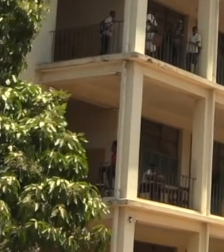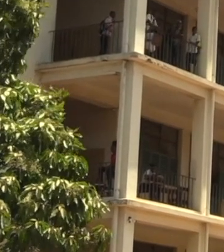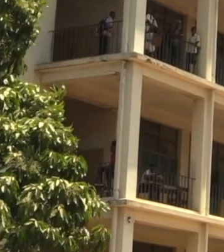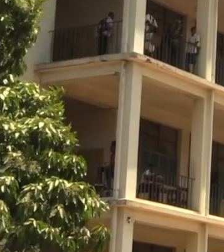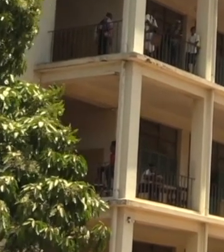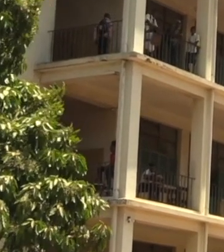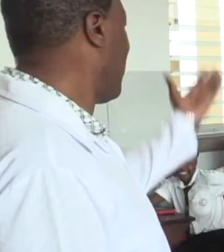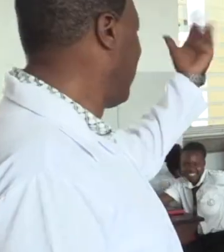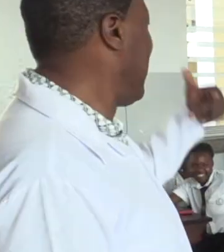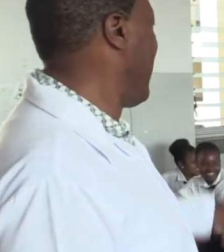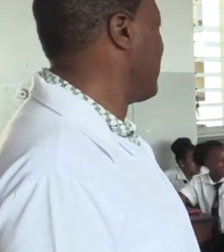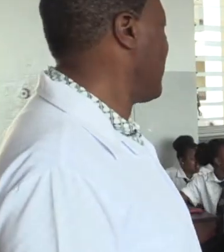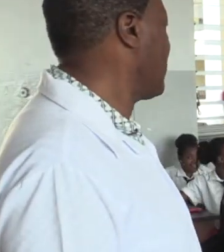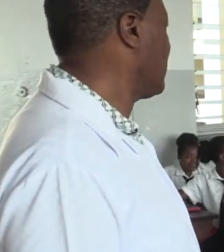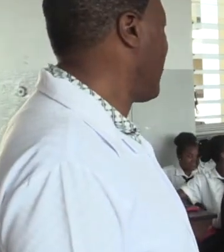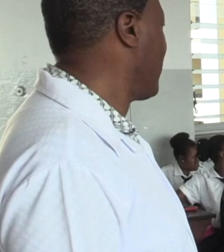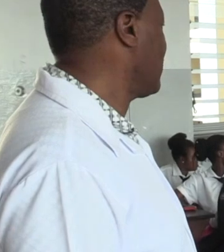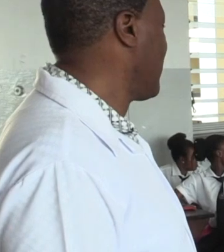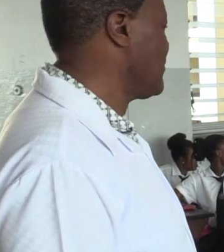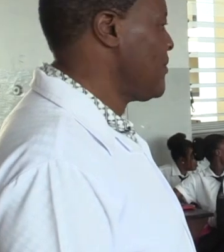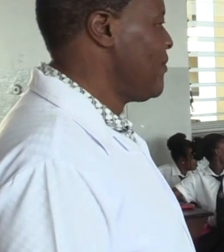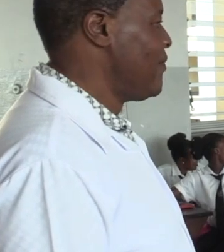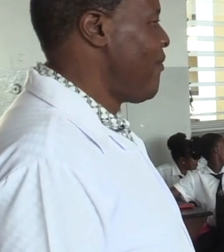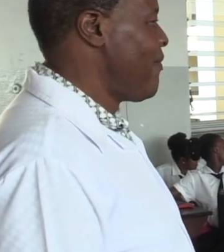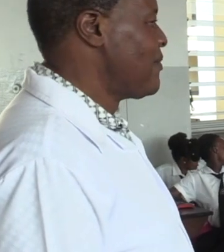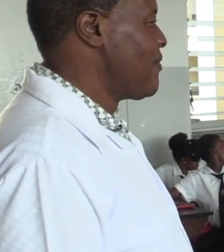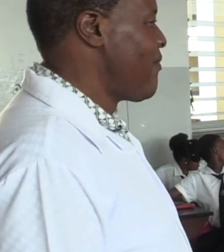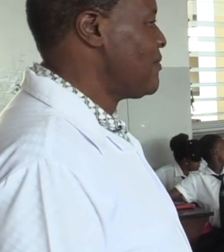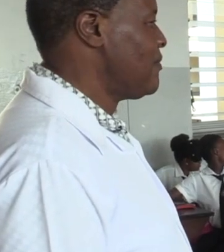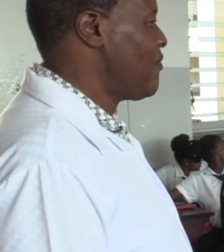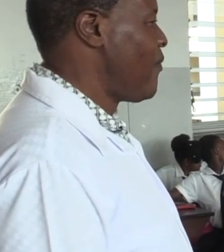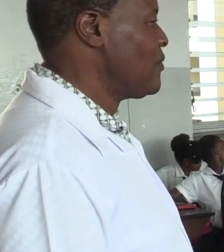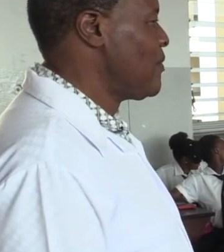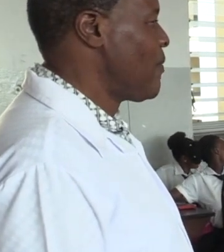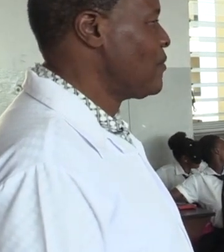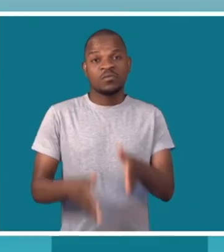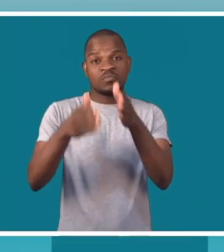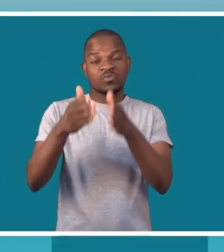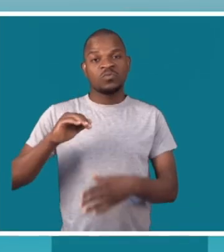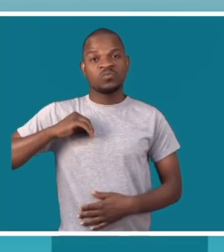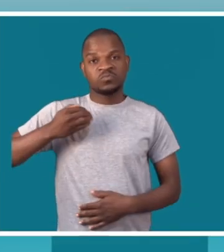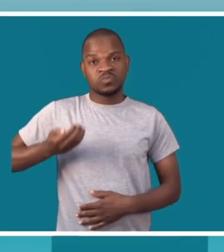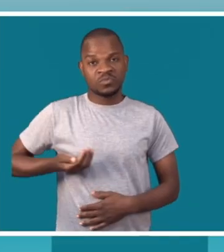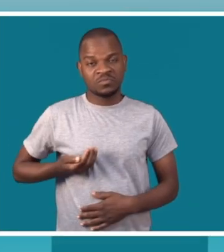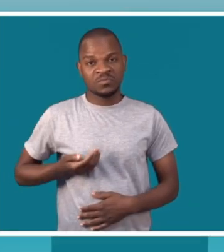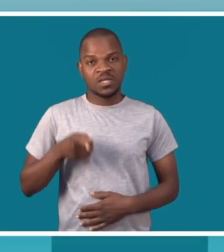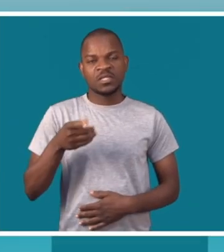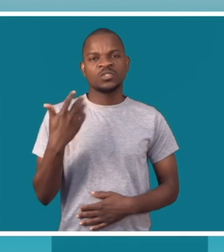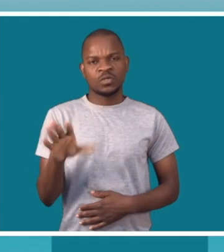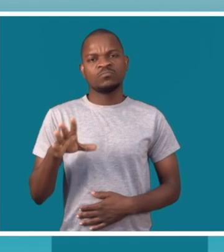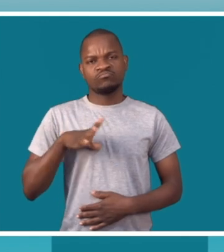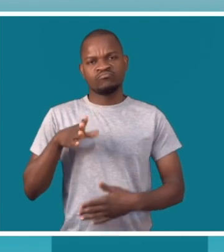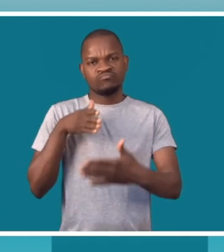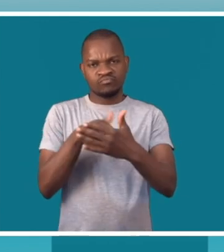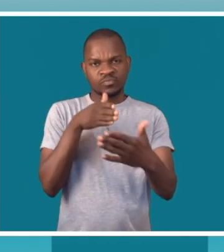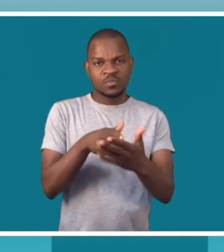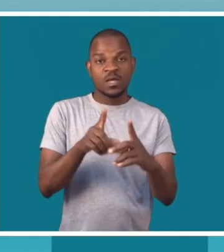capacitados para trabalhar com esta camada social são as áreas prioritárias. Se uma rapariga e mulher